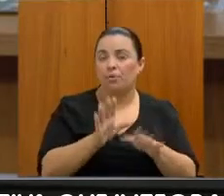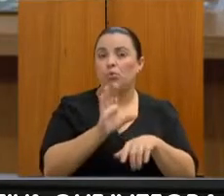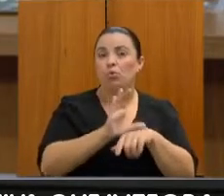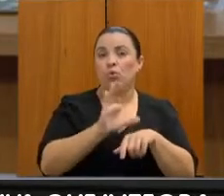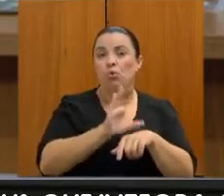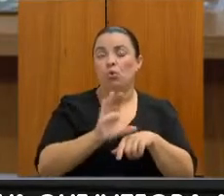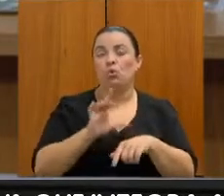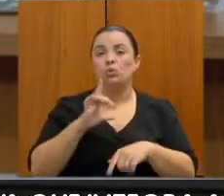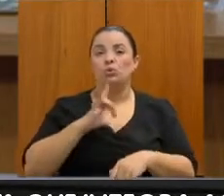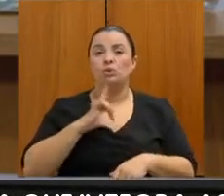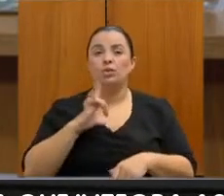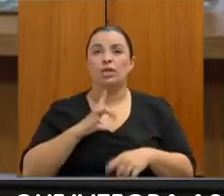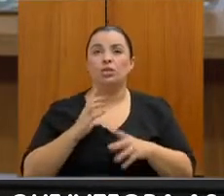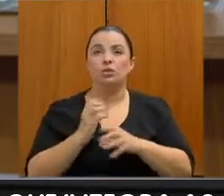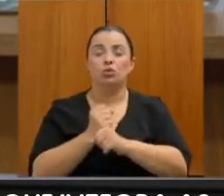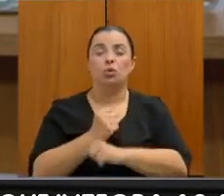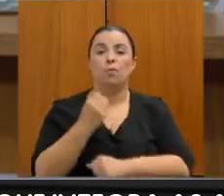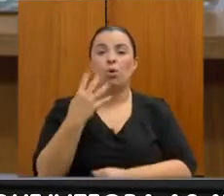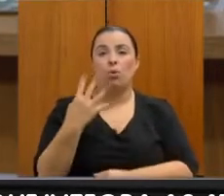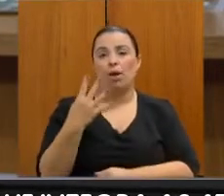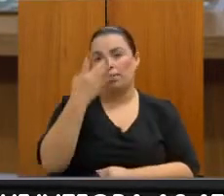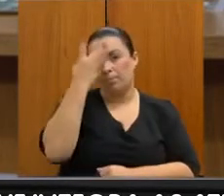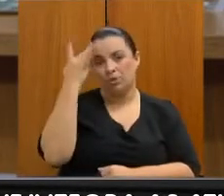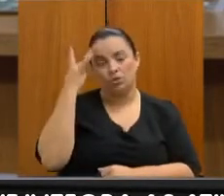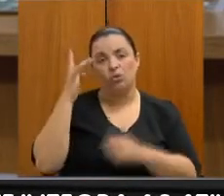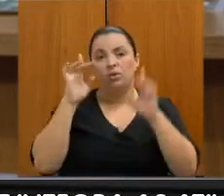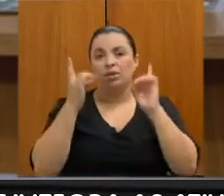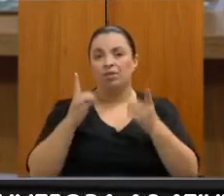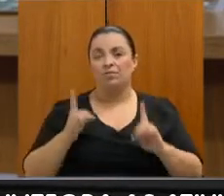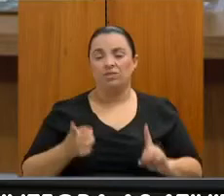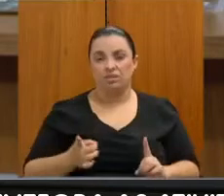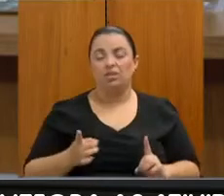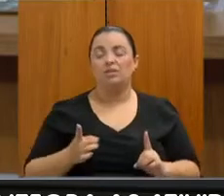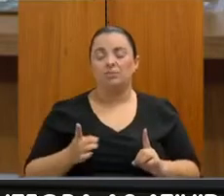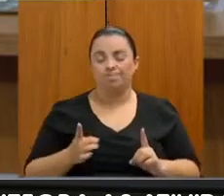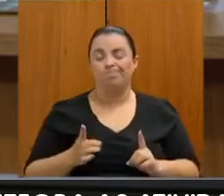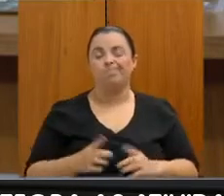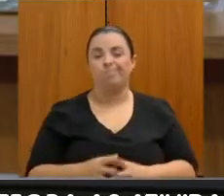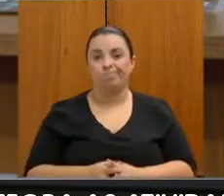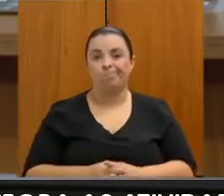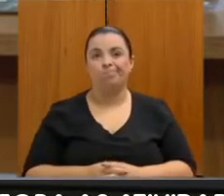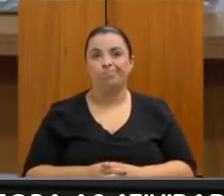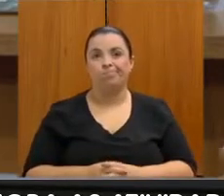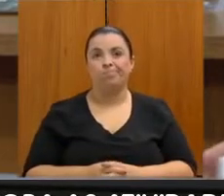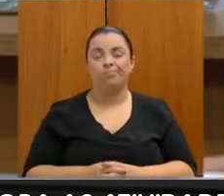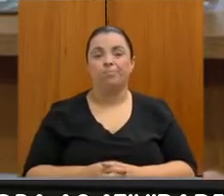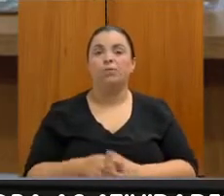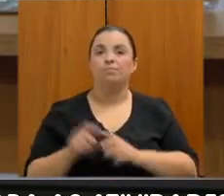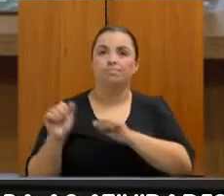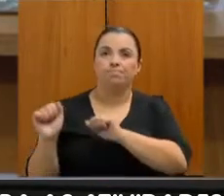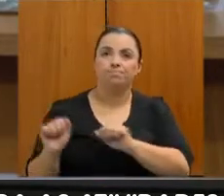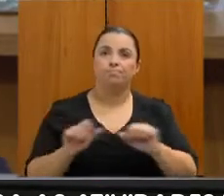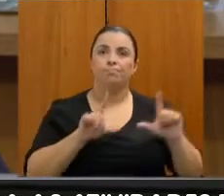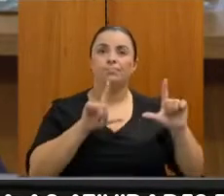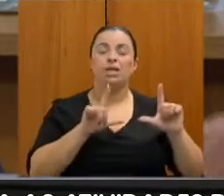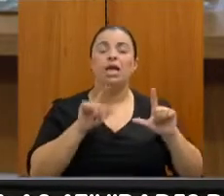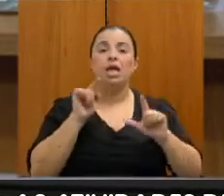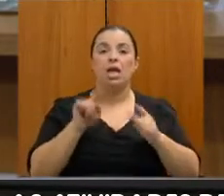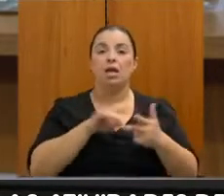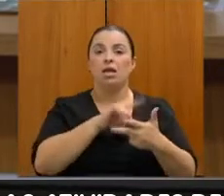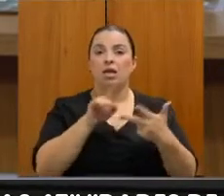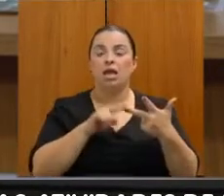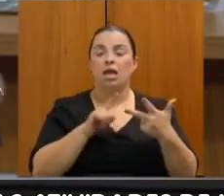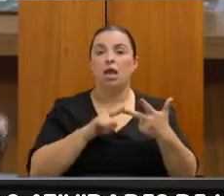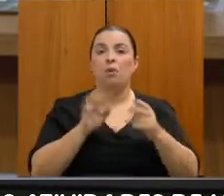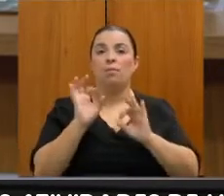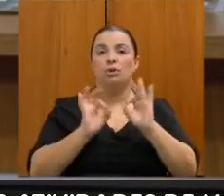nós temos apenas quatro pessoas com deficiência no nosso público. Pode passar. O próximo projeto de educação profissional